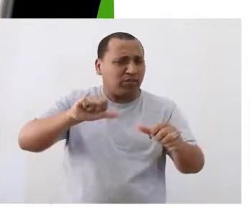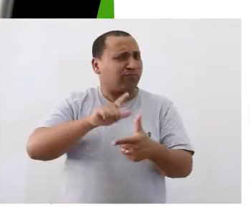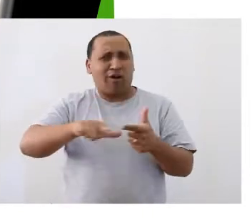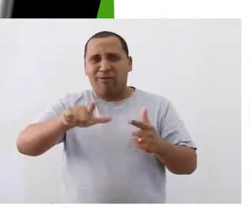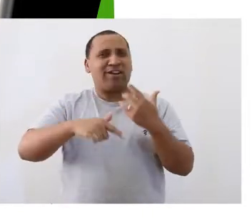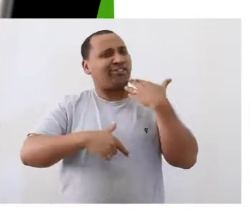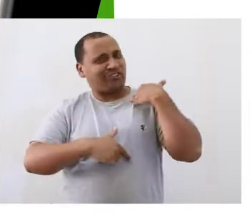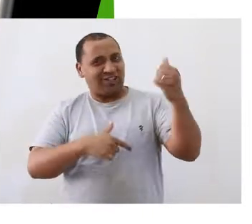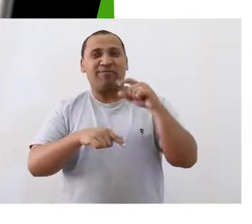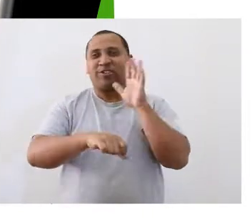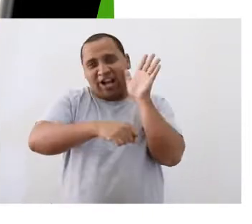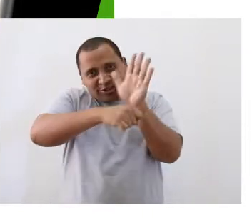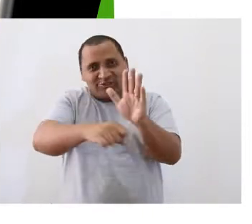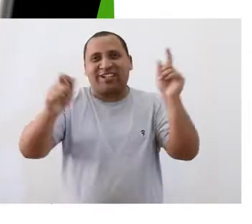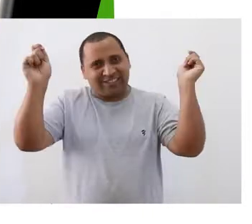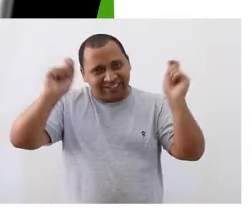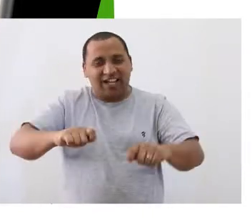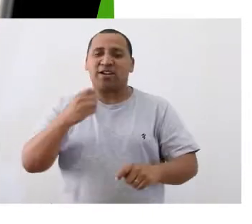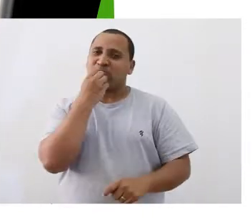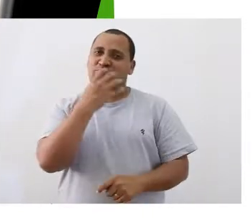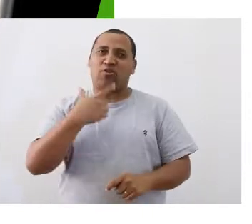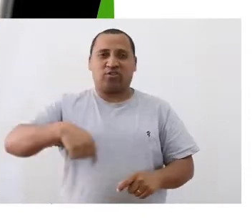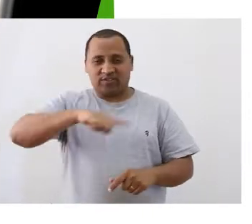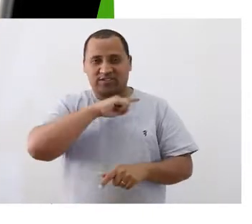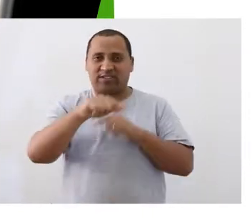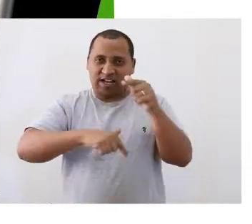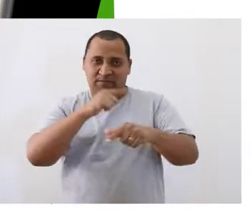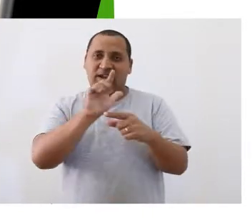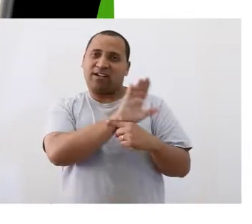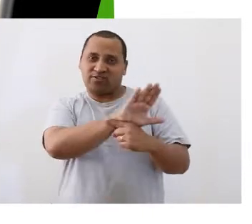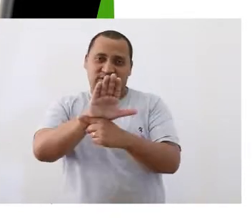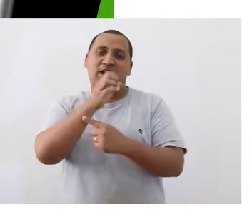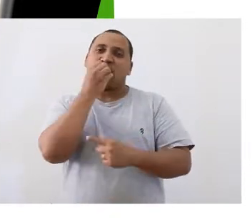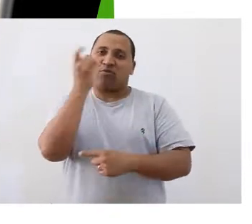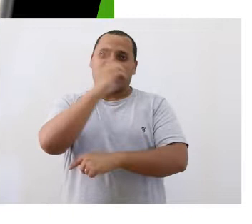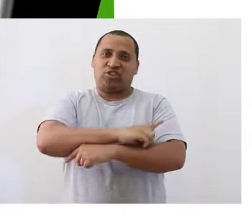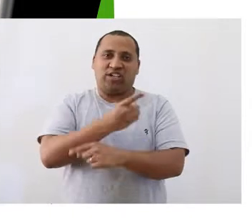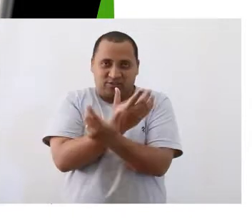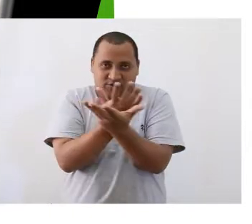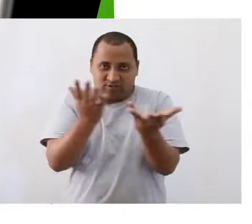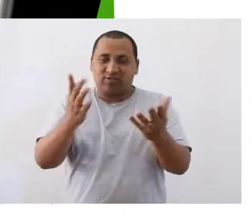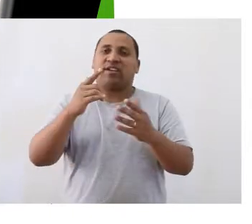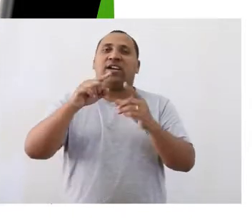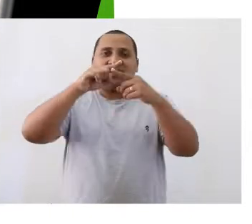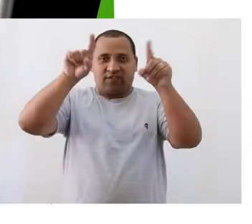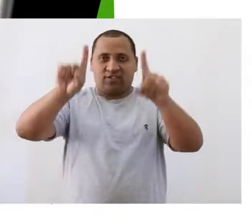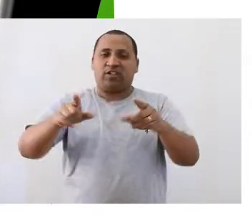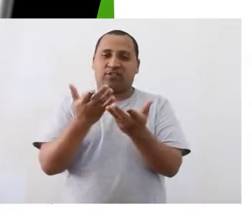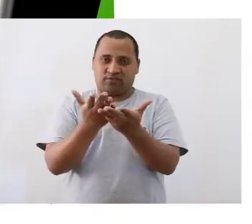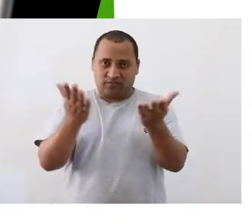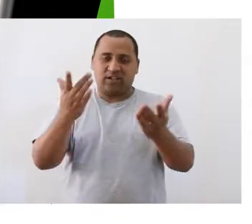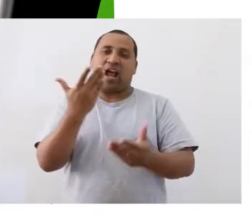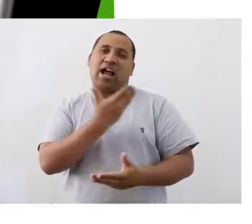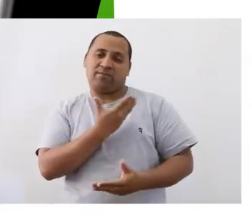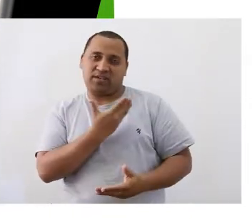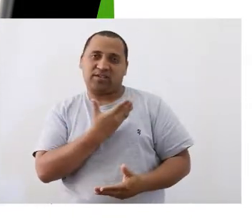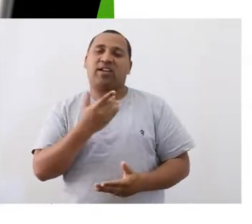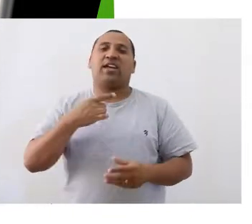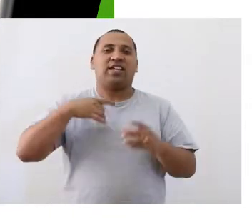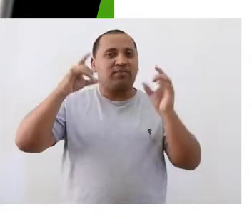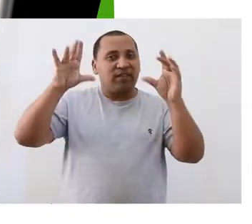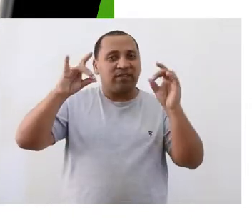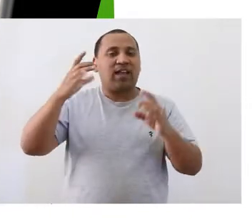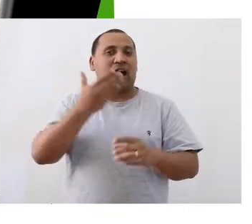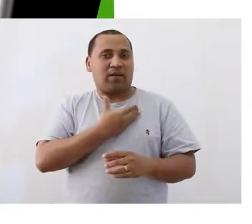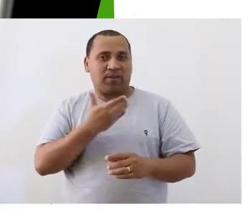sistema, pode nos chamar que a gente está aí para isso, gente. Nós somos os bastidores. Um bom dia do servidor público a todos os colegas,